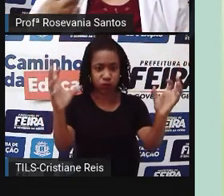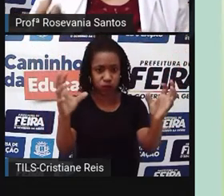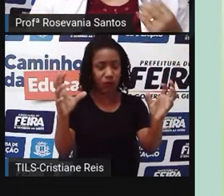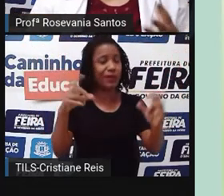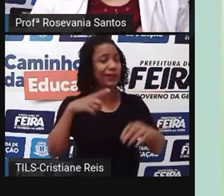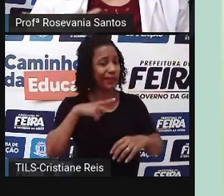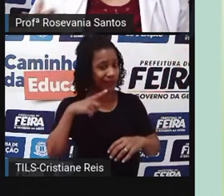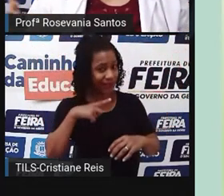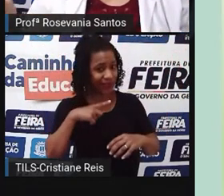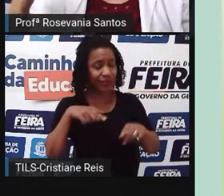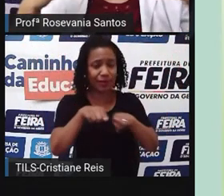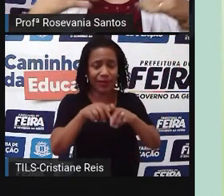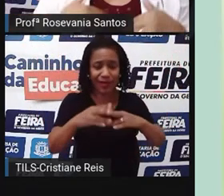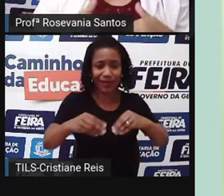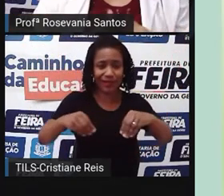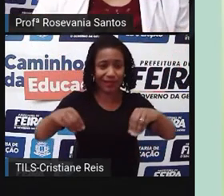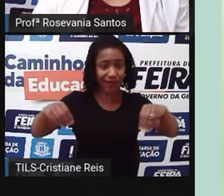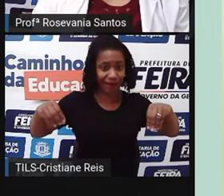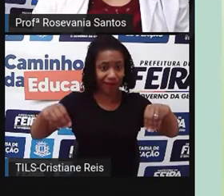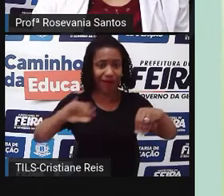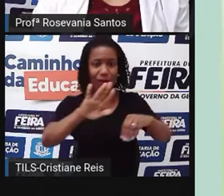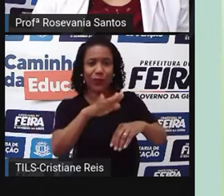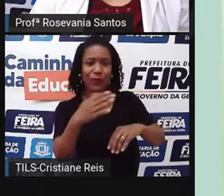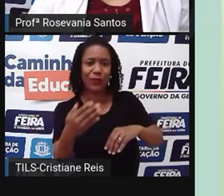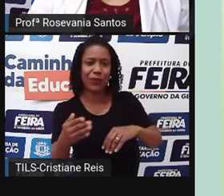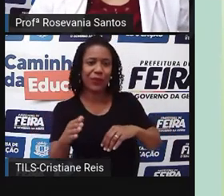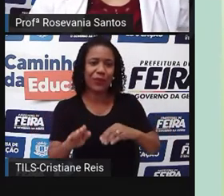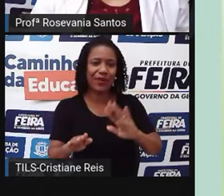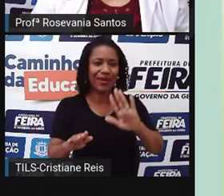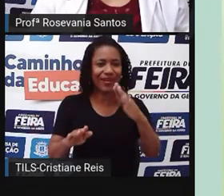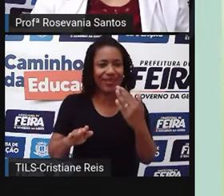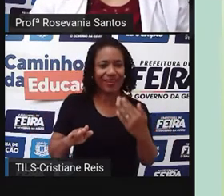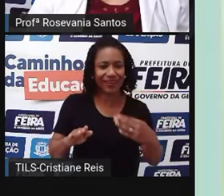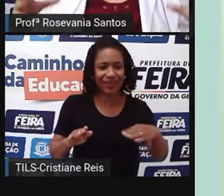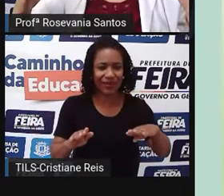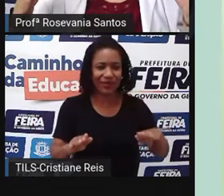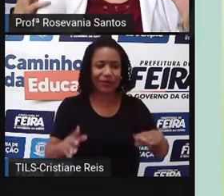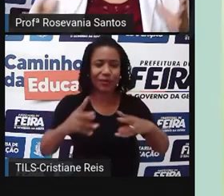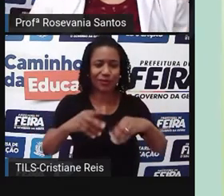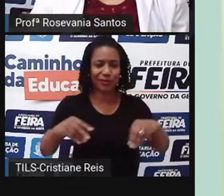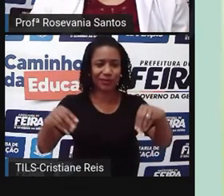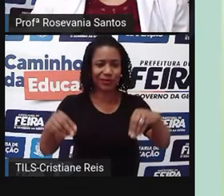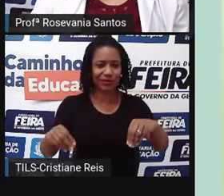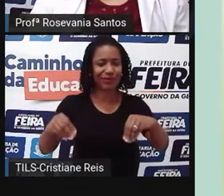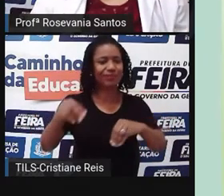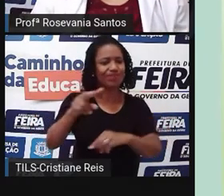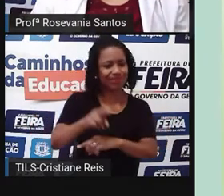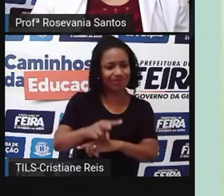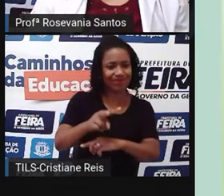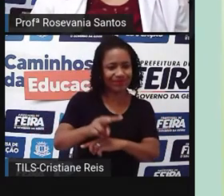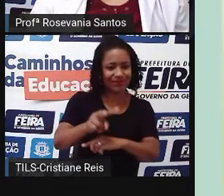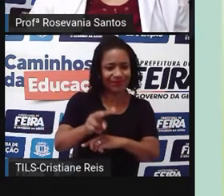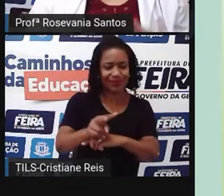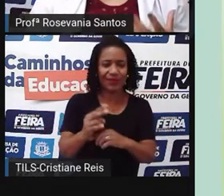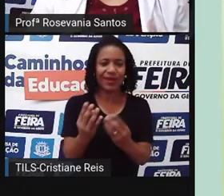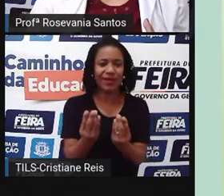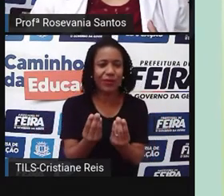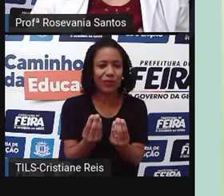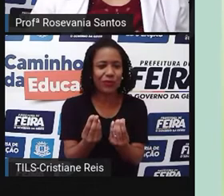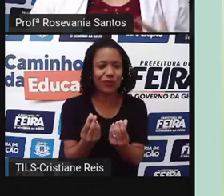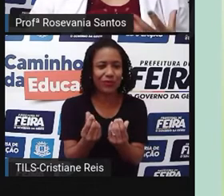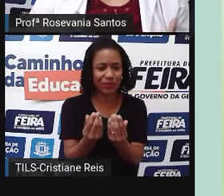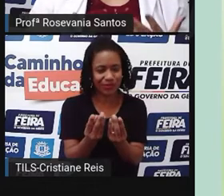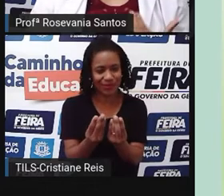folhas, desses galhos, que acaba protegendo um pouco ali aquele solo. Está num lugar extremamente úmido. Então, essa